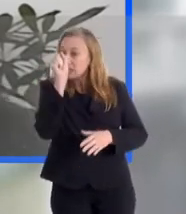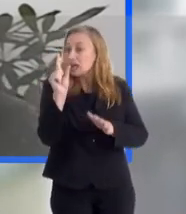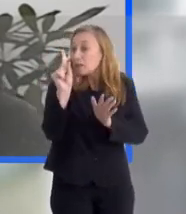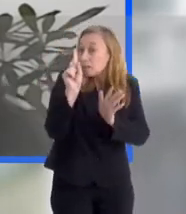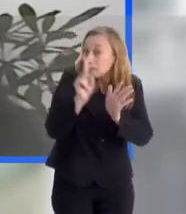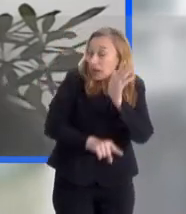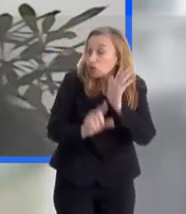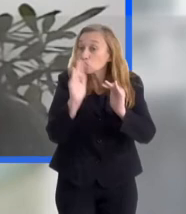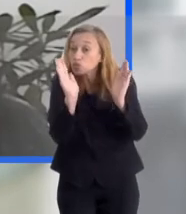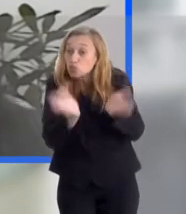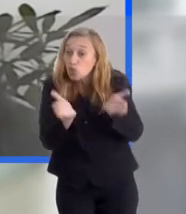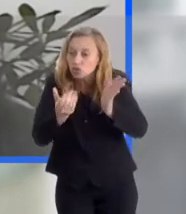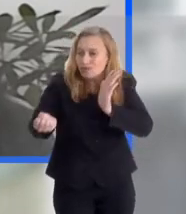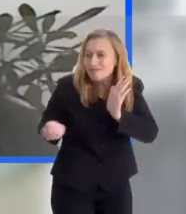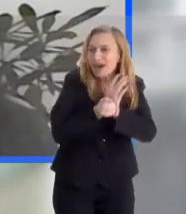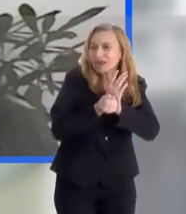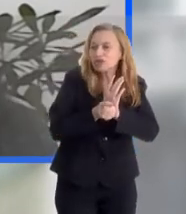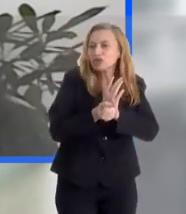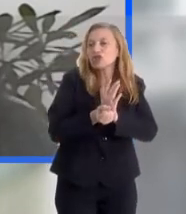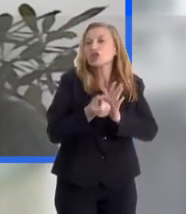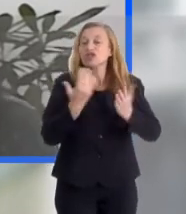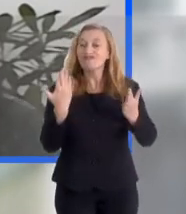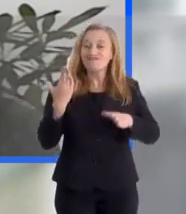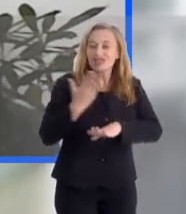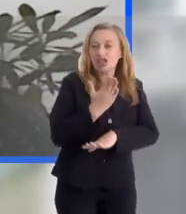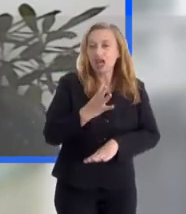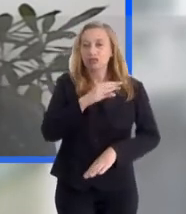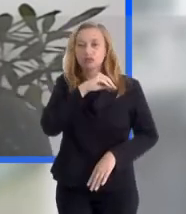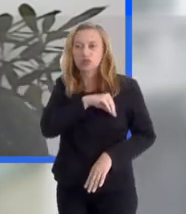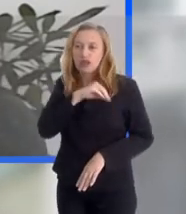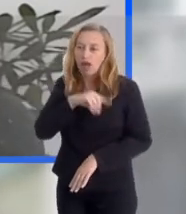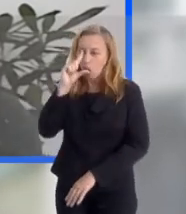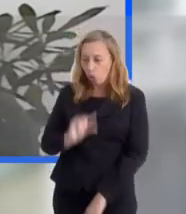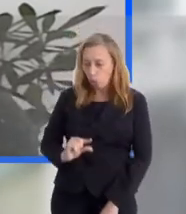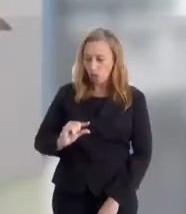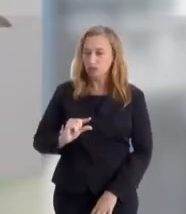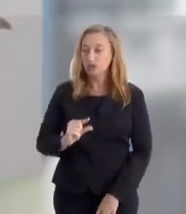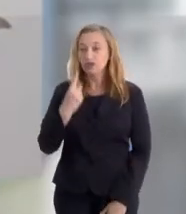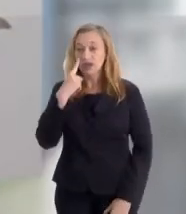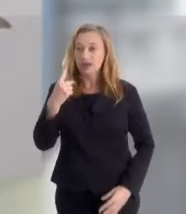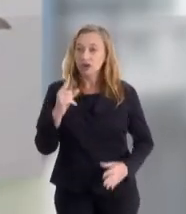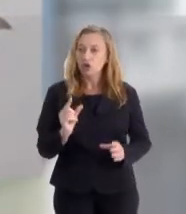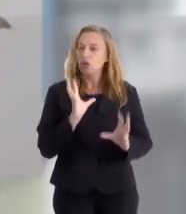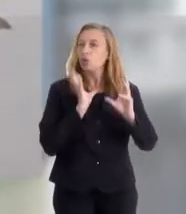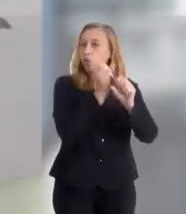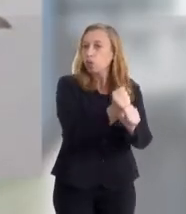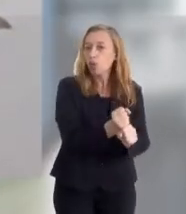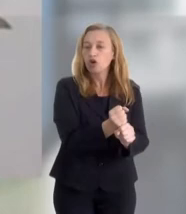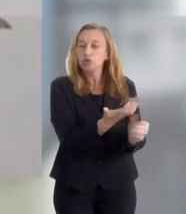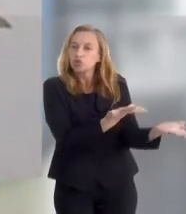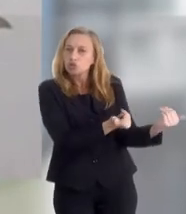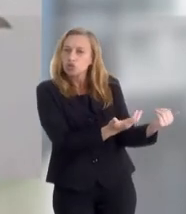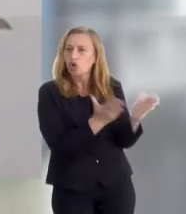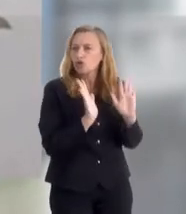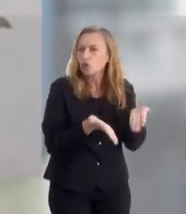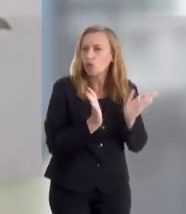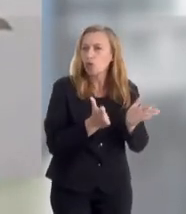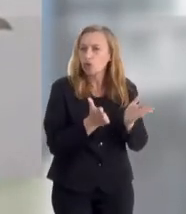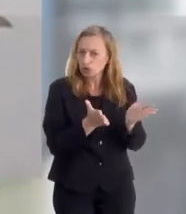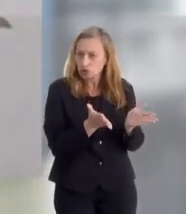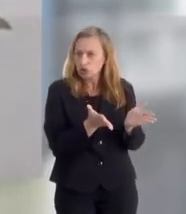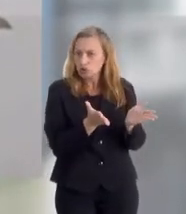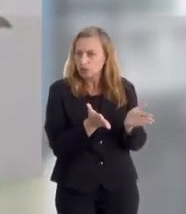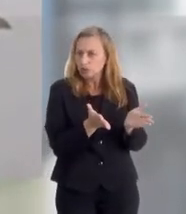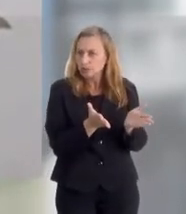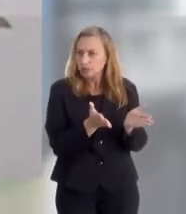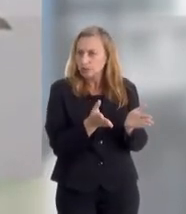que aprender menos hoje tem um impacto direto na renda futura. A gente calculou o quanto de renda futura esse jovem,